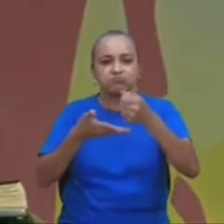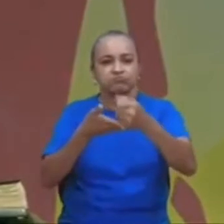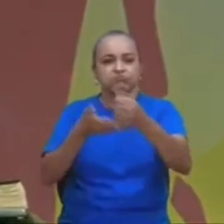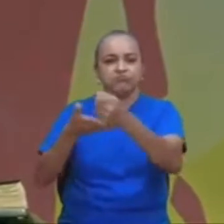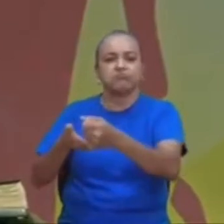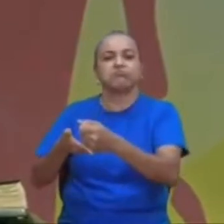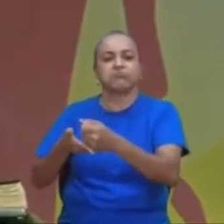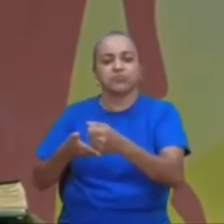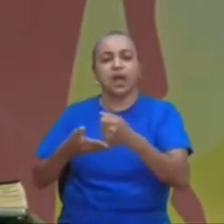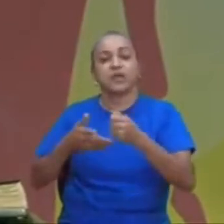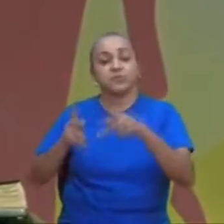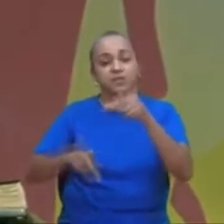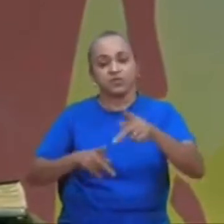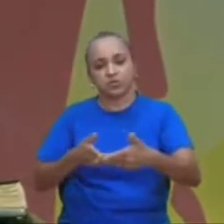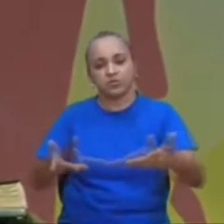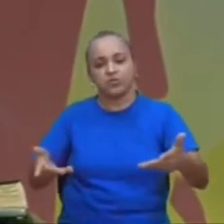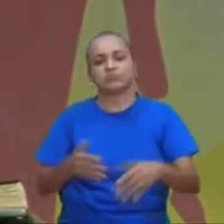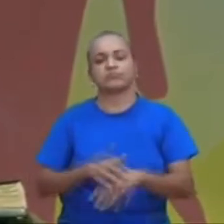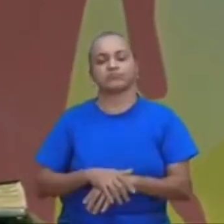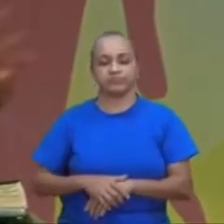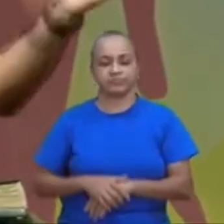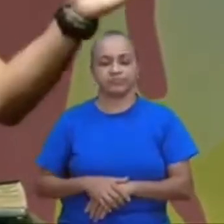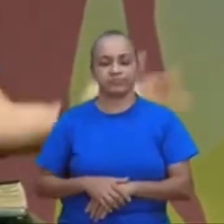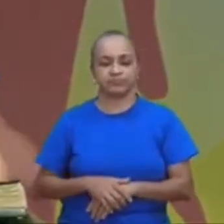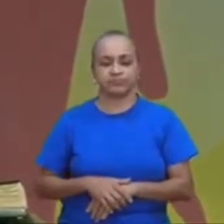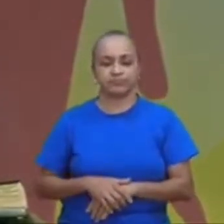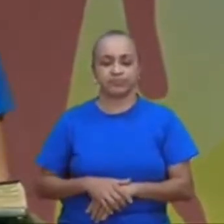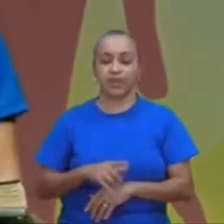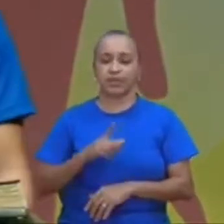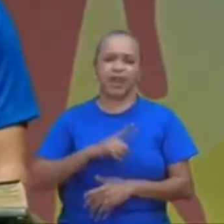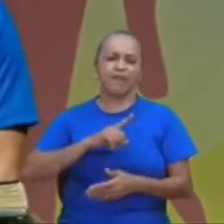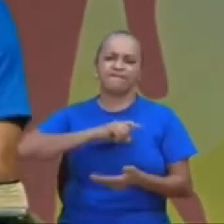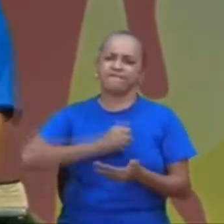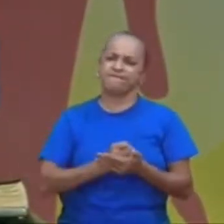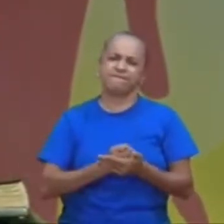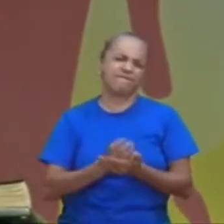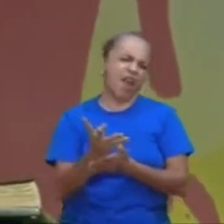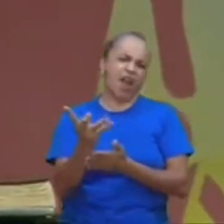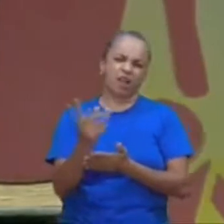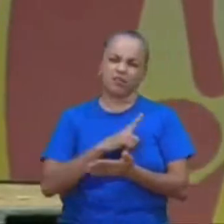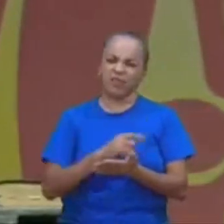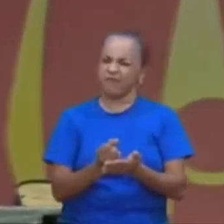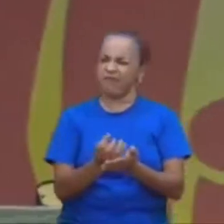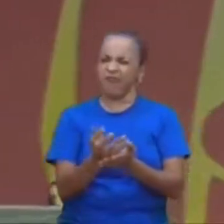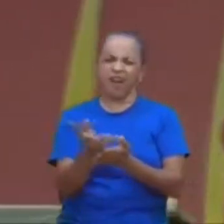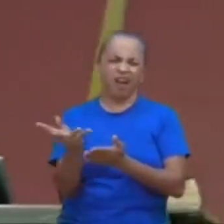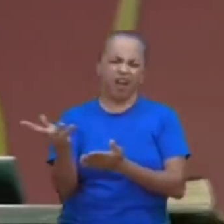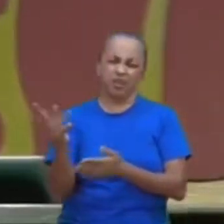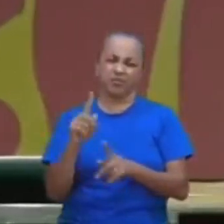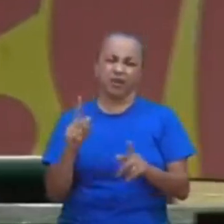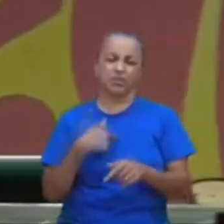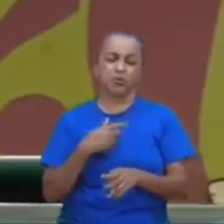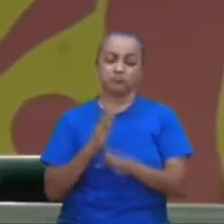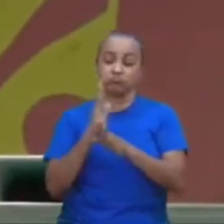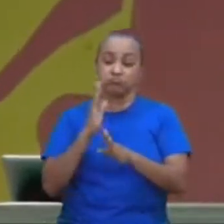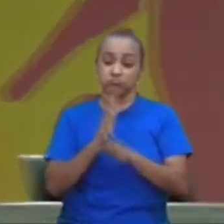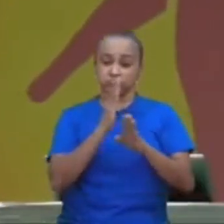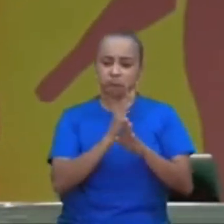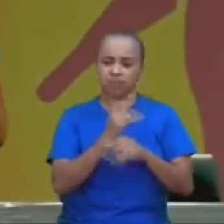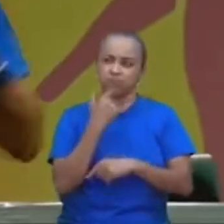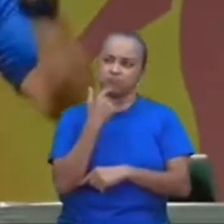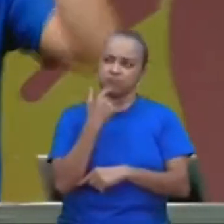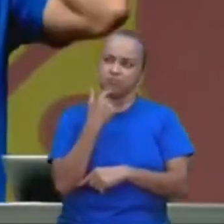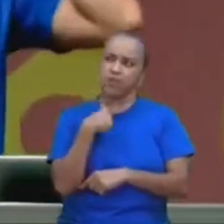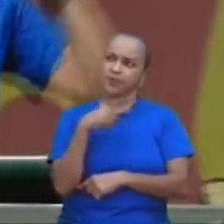escritos falam. E tem muitos outros, mas eu fui atrás, daqueles que a Bíblia fala,